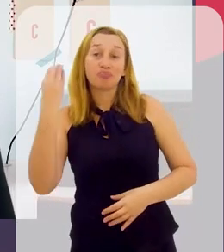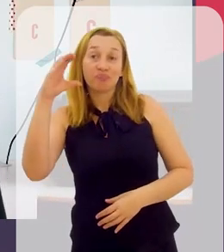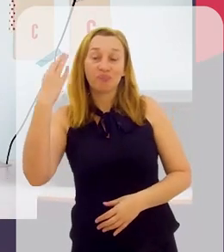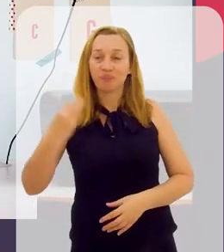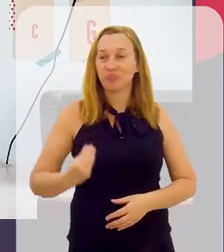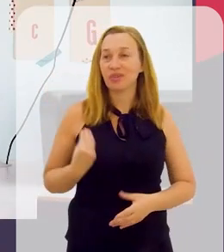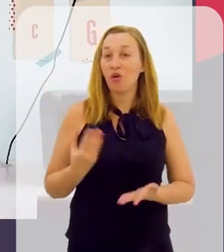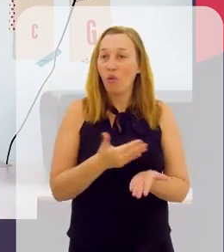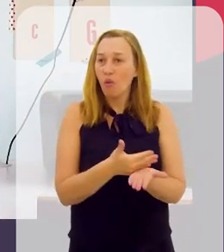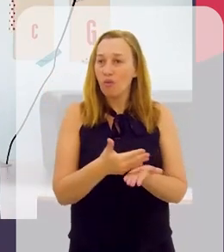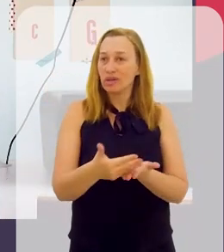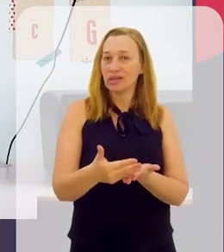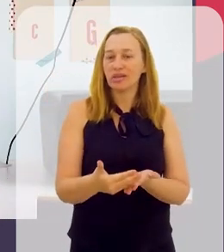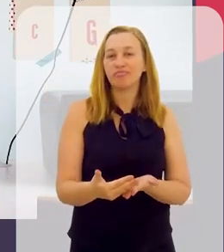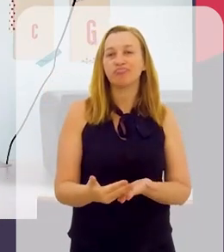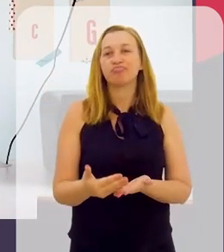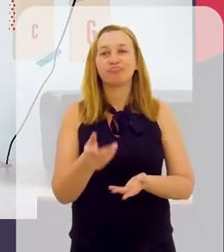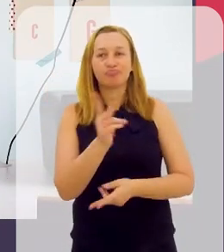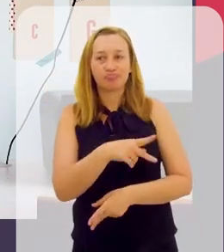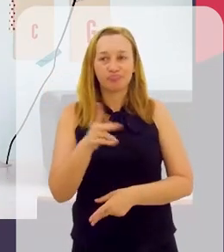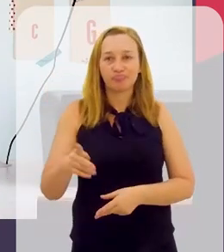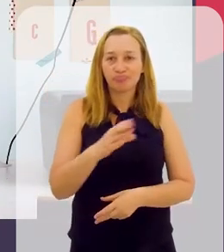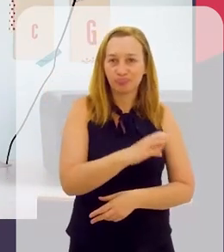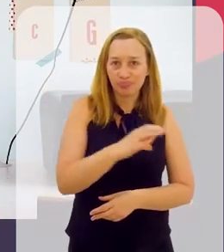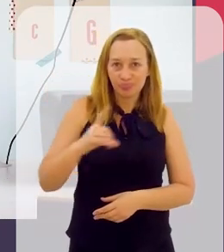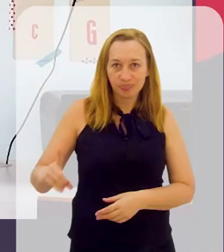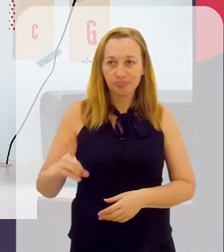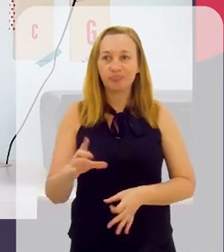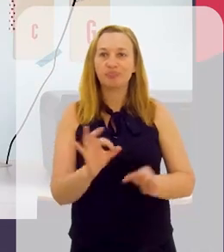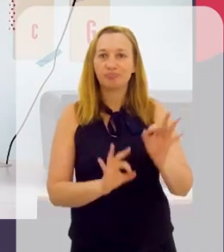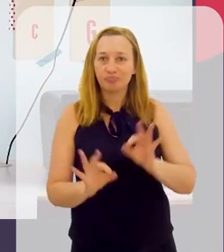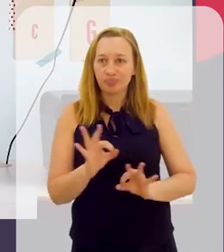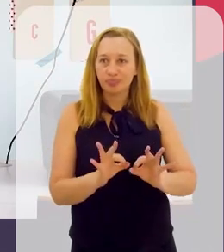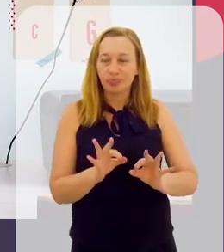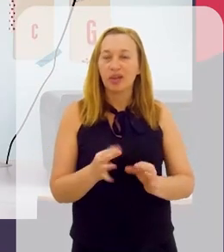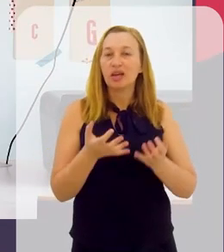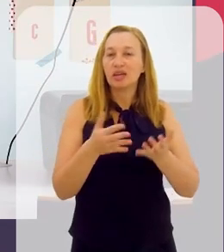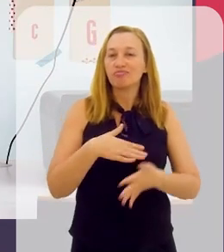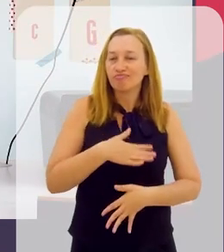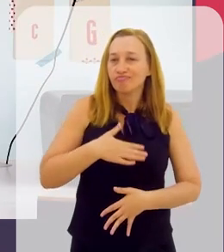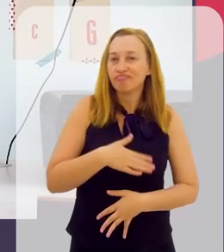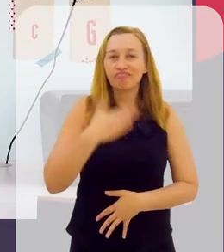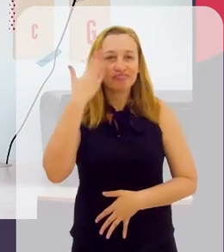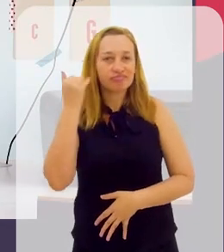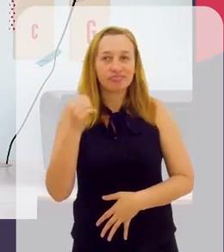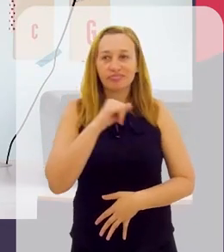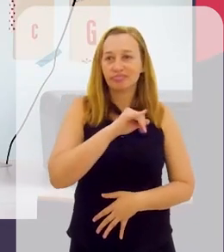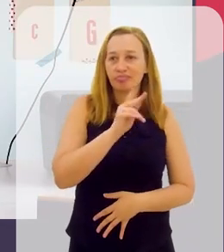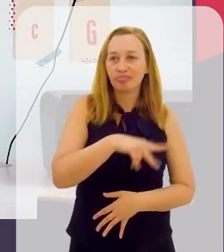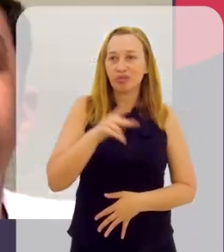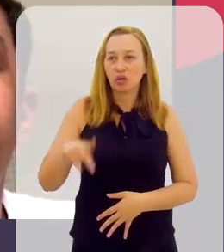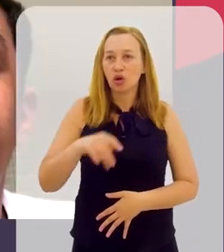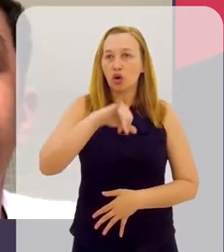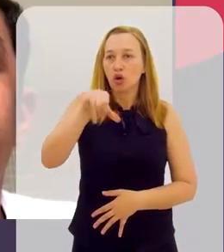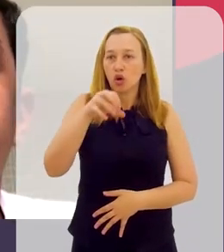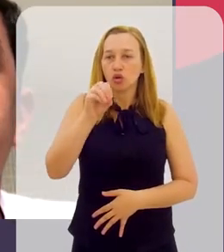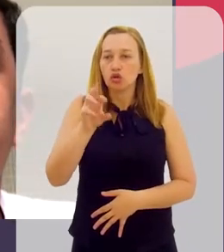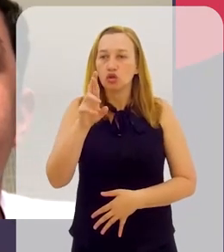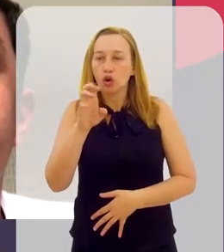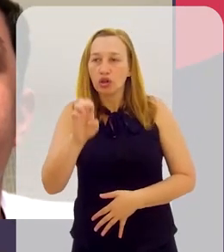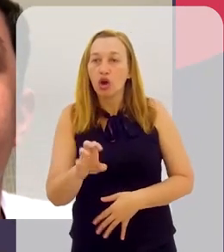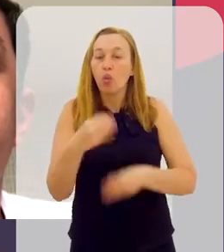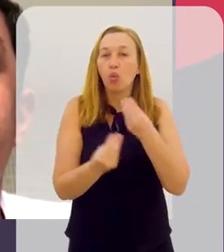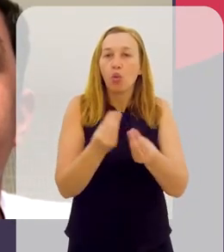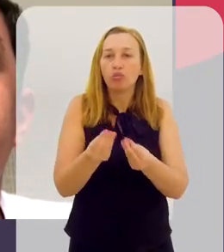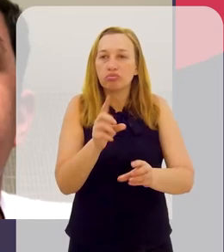Existência. Eu gostaria de começar com o professor, coordenador do projeto. Gostaria de saber, professor Jorge, como é